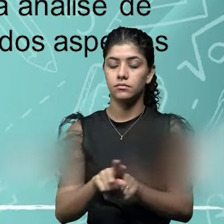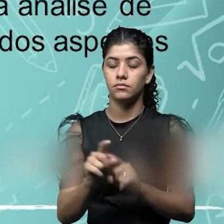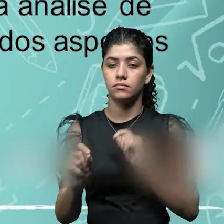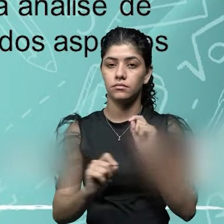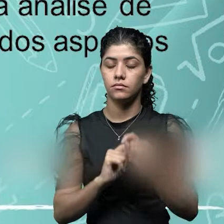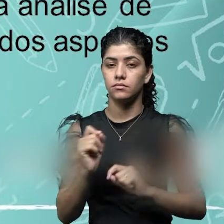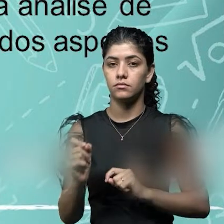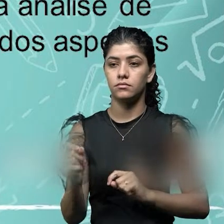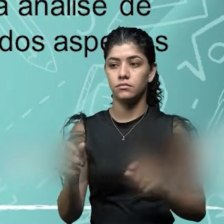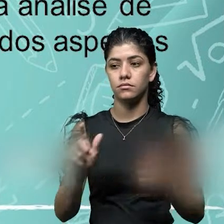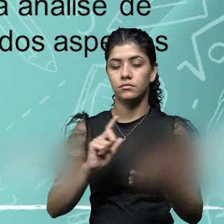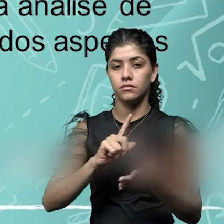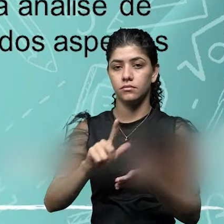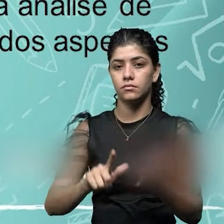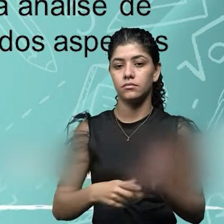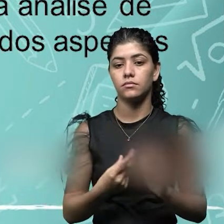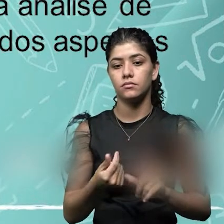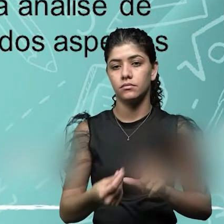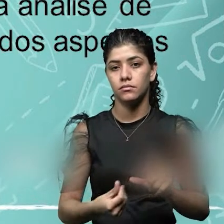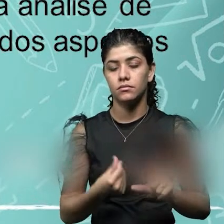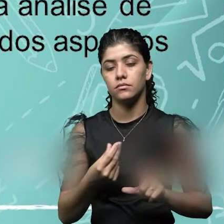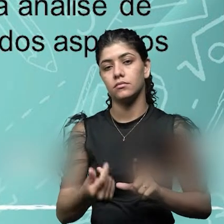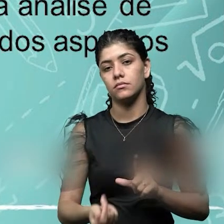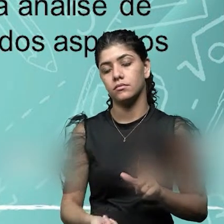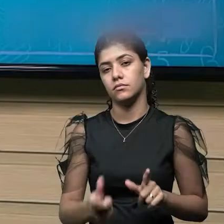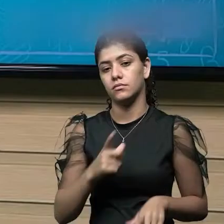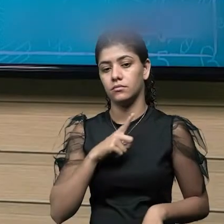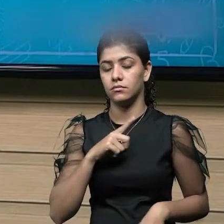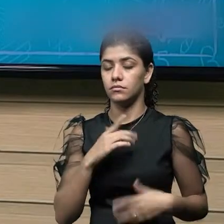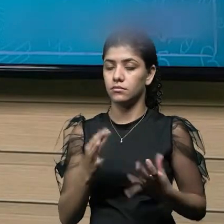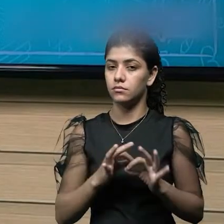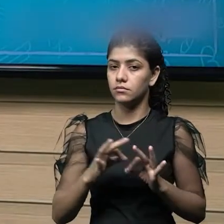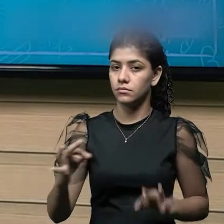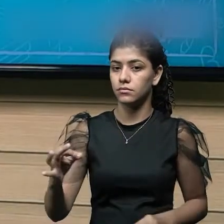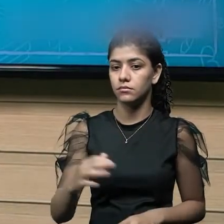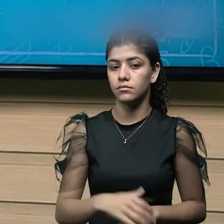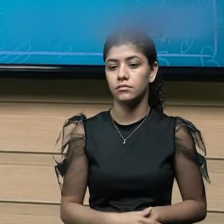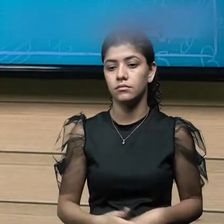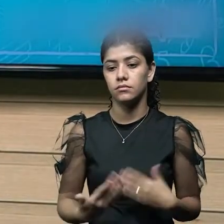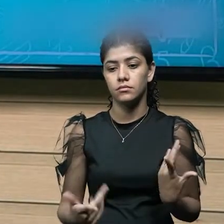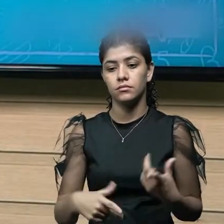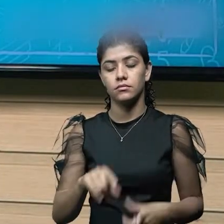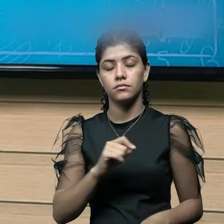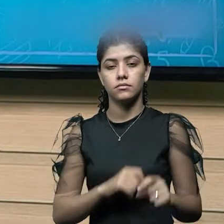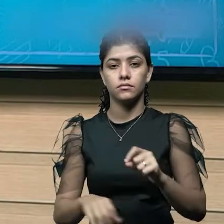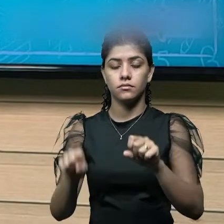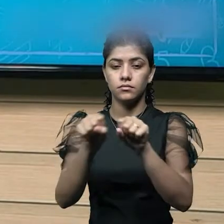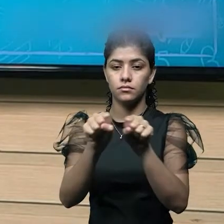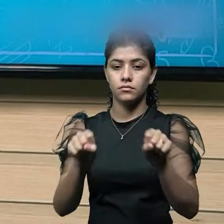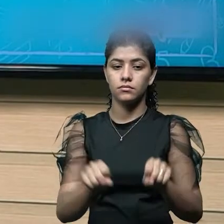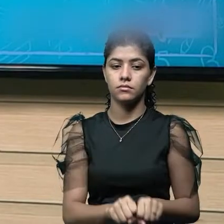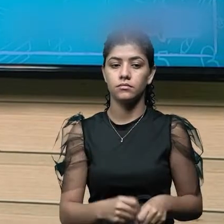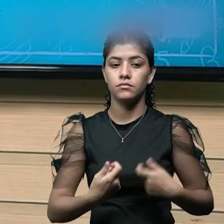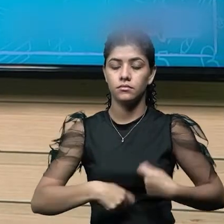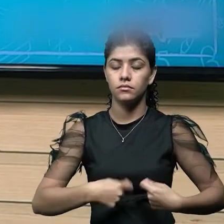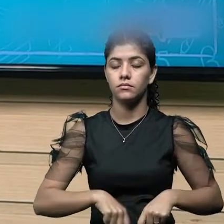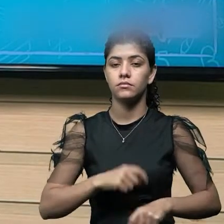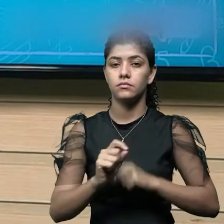aspectos logísticos envolvidos na medição. Então, aqui, para selecionar um sistema de medição,